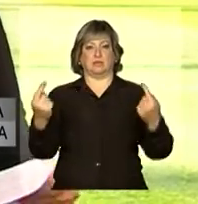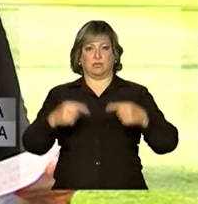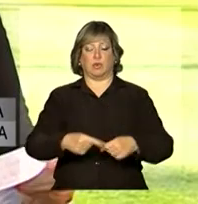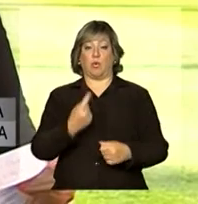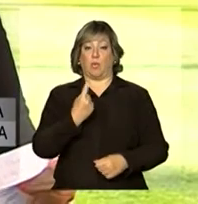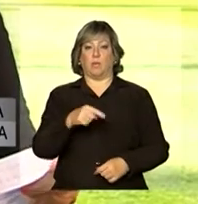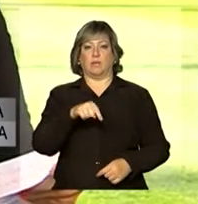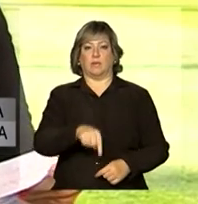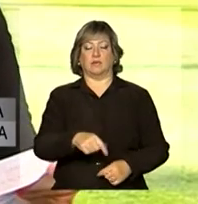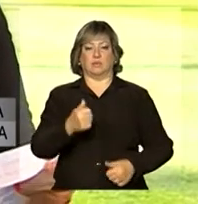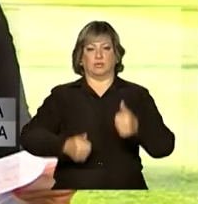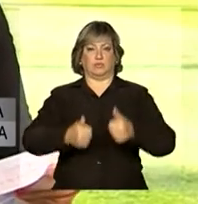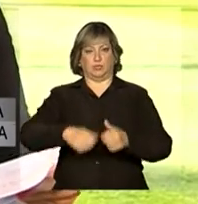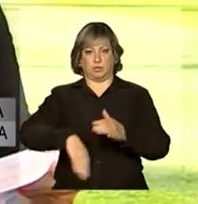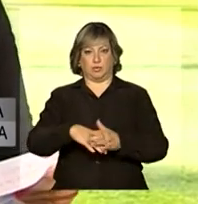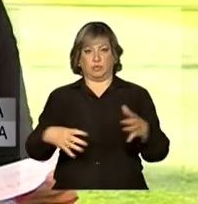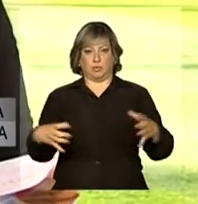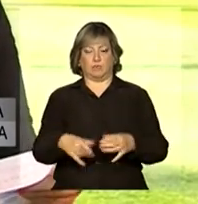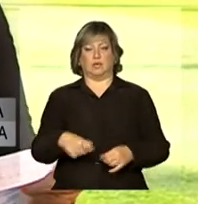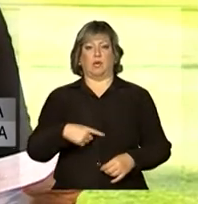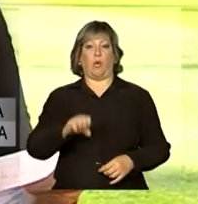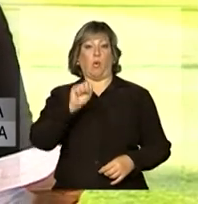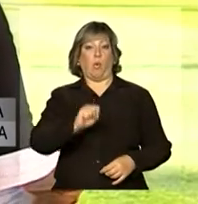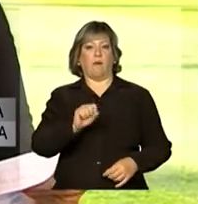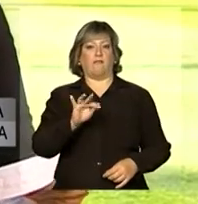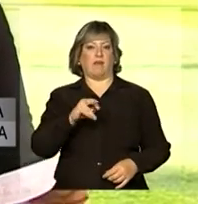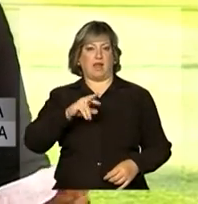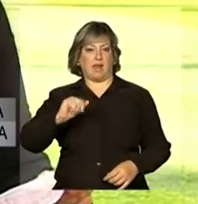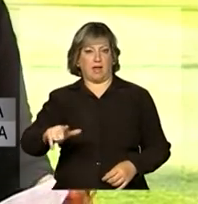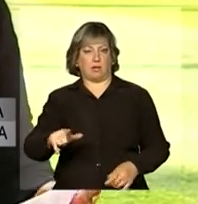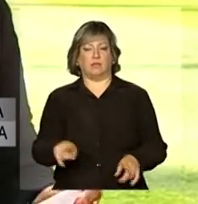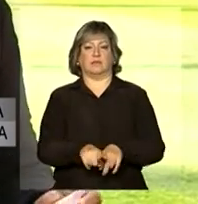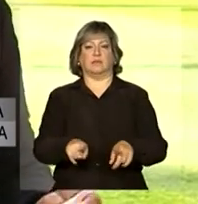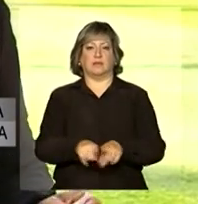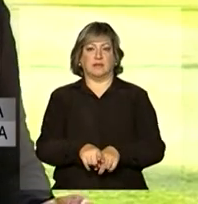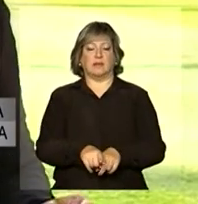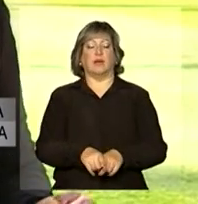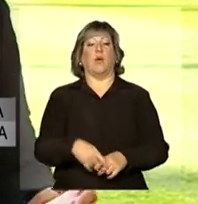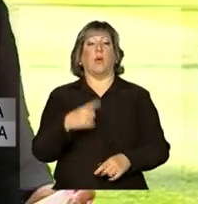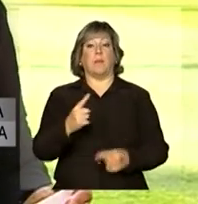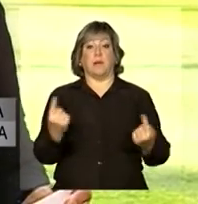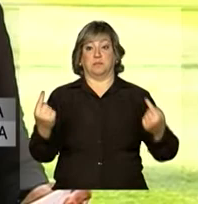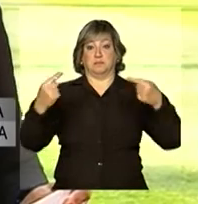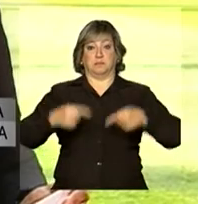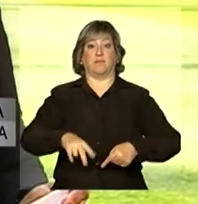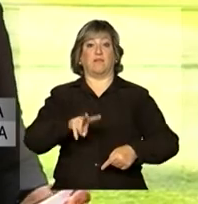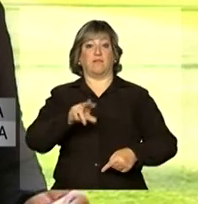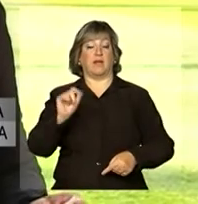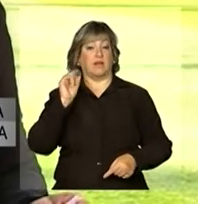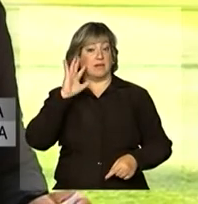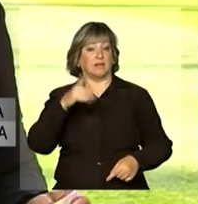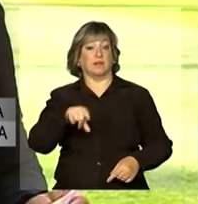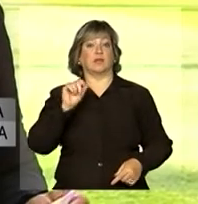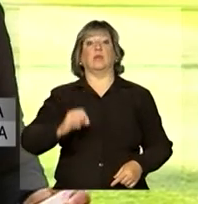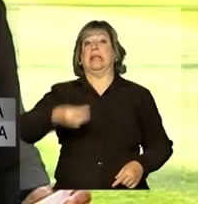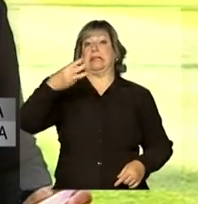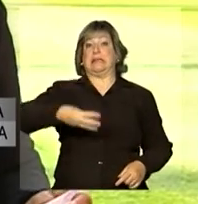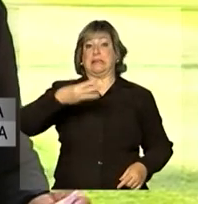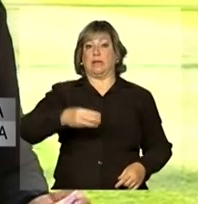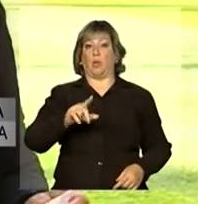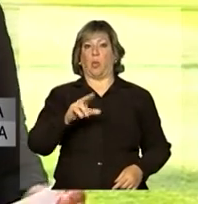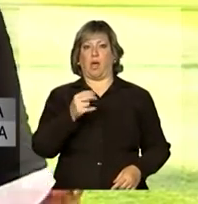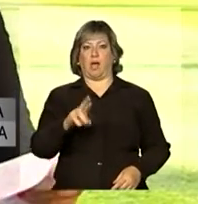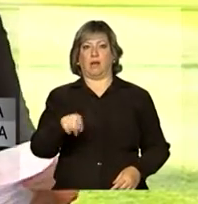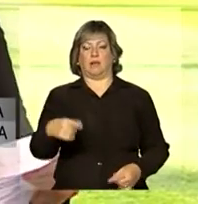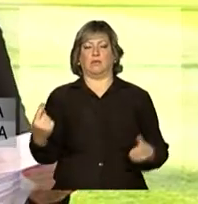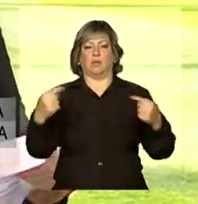um jogo das oitavas de final e também até uma partida que vai definir o terceiro colocado da